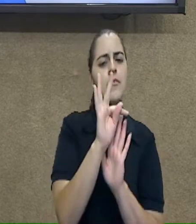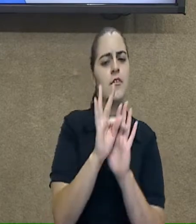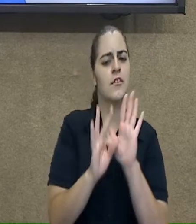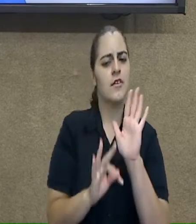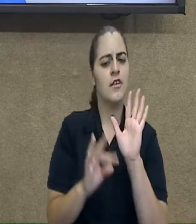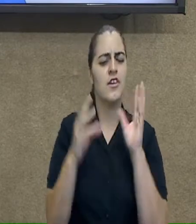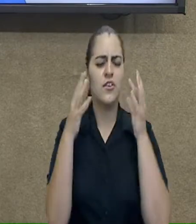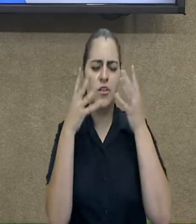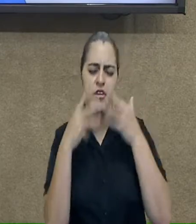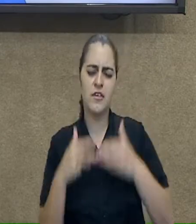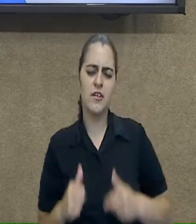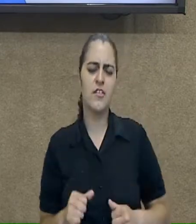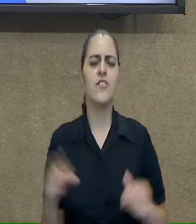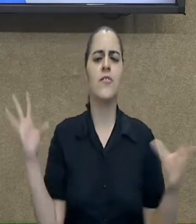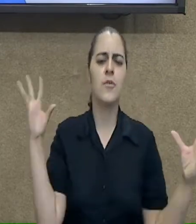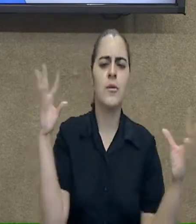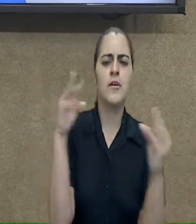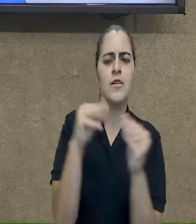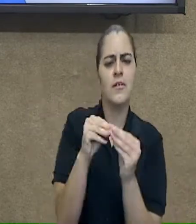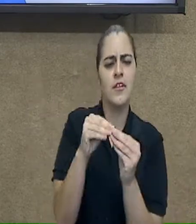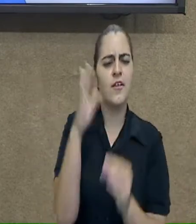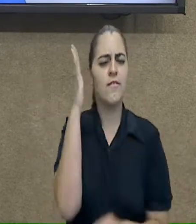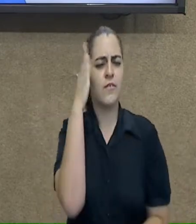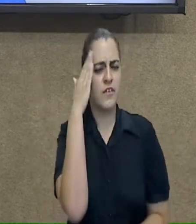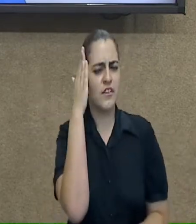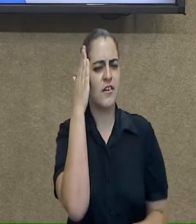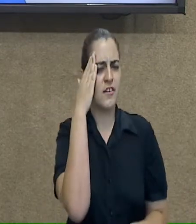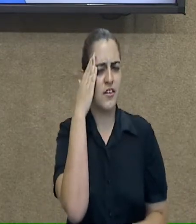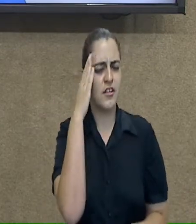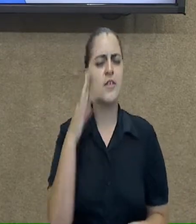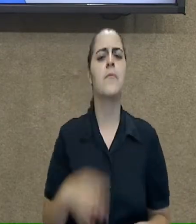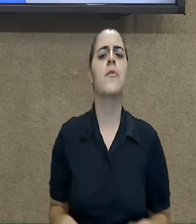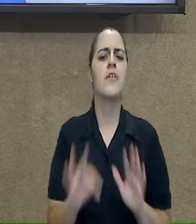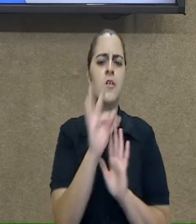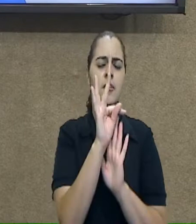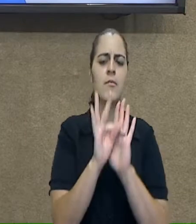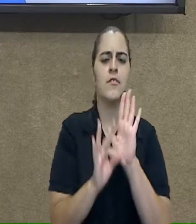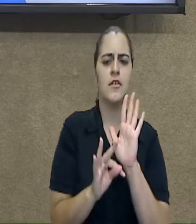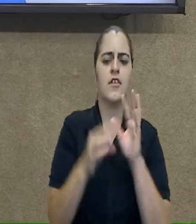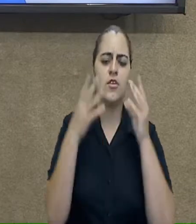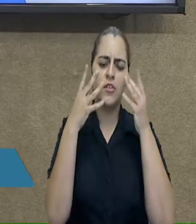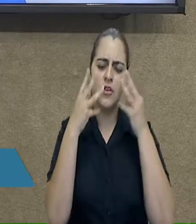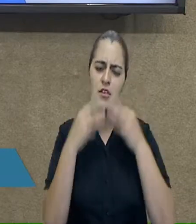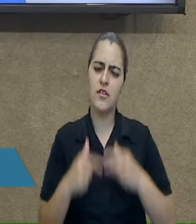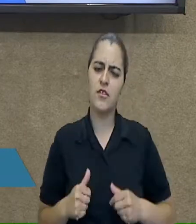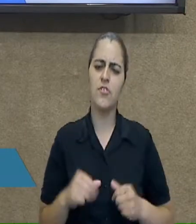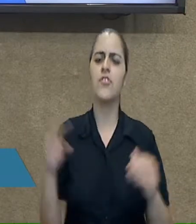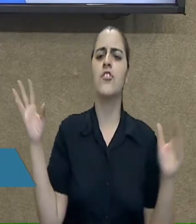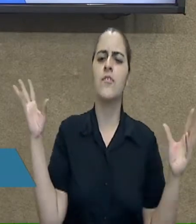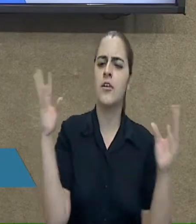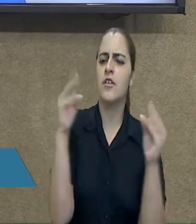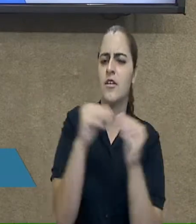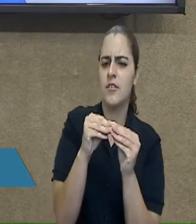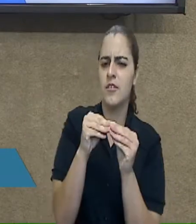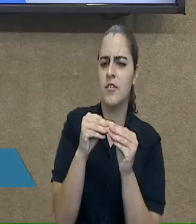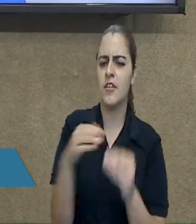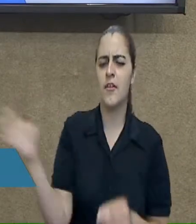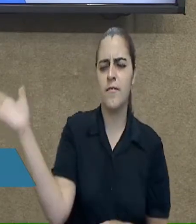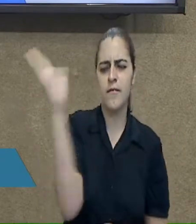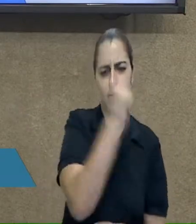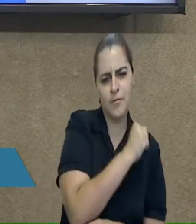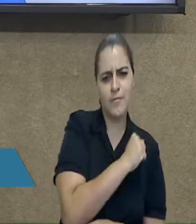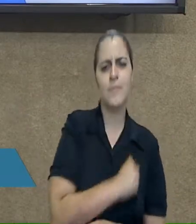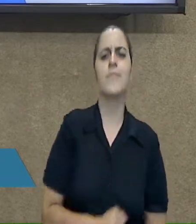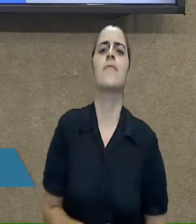descritivo resenha. Você sabe o que é um texto descritivo? Você sabe o que é uma resenha? Então vem